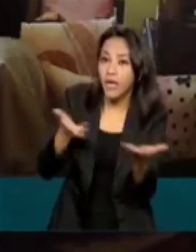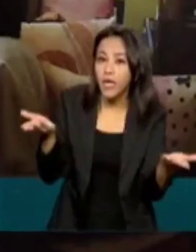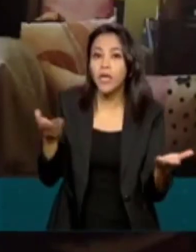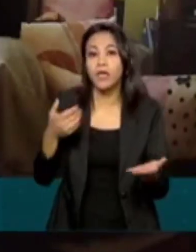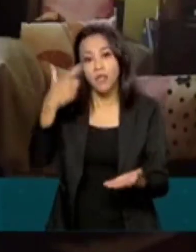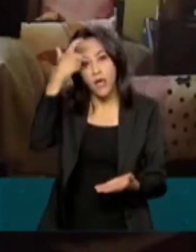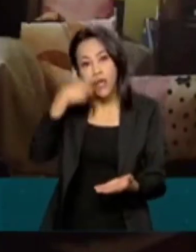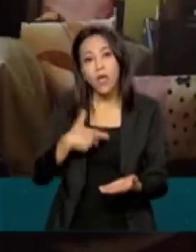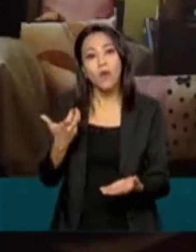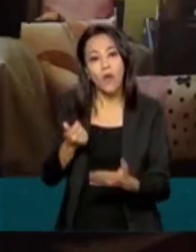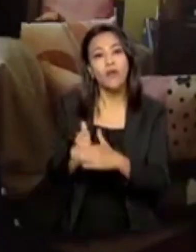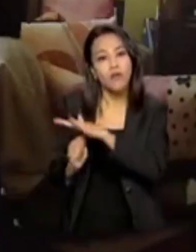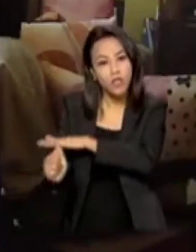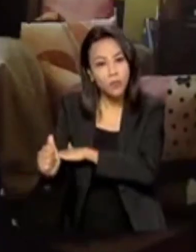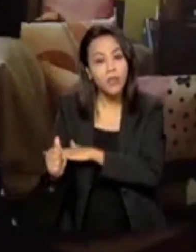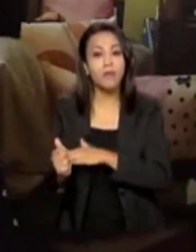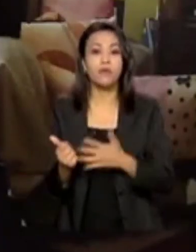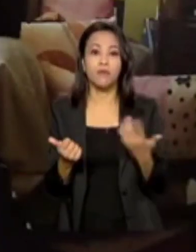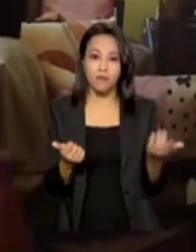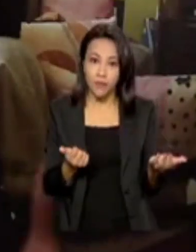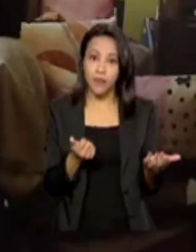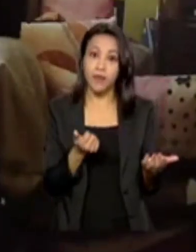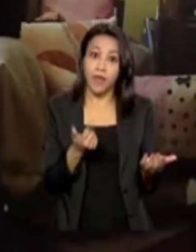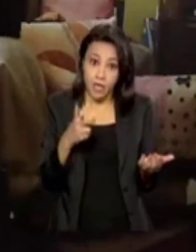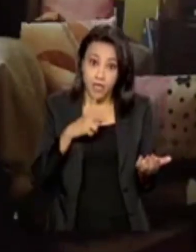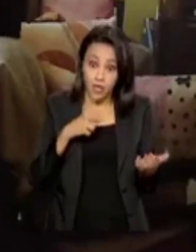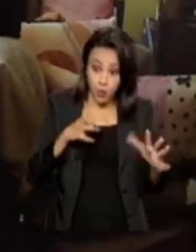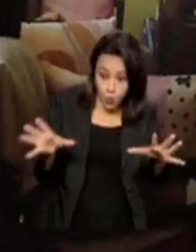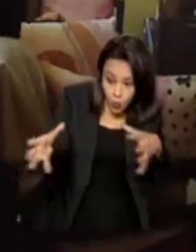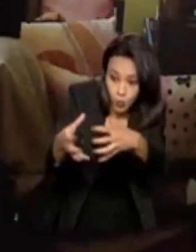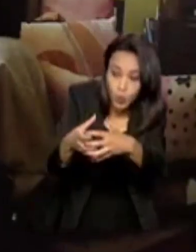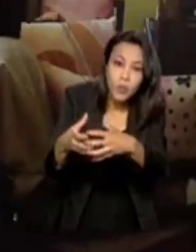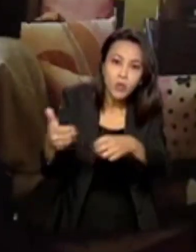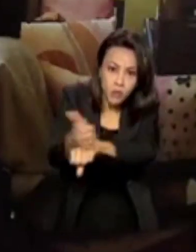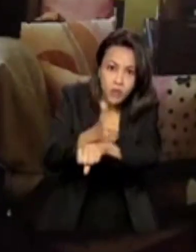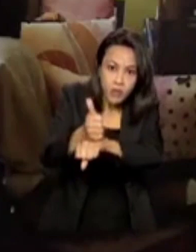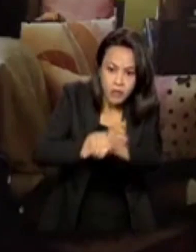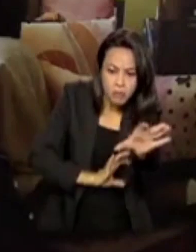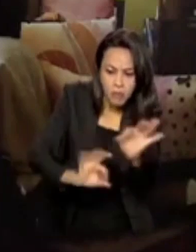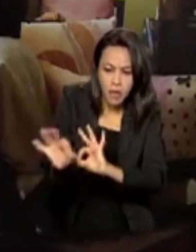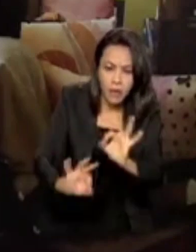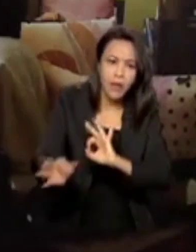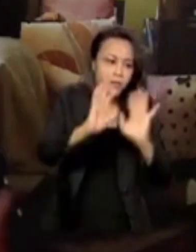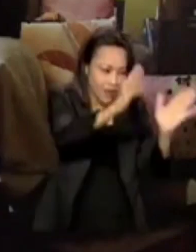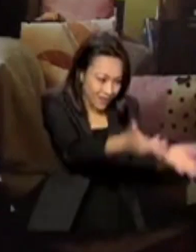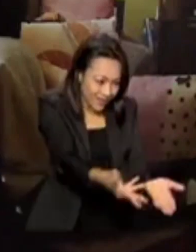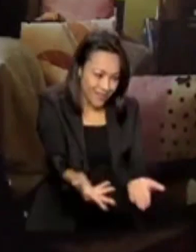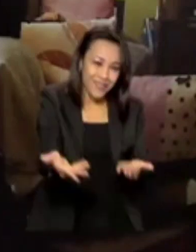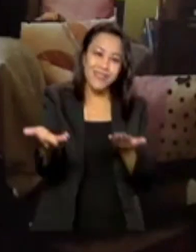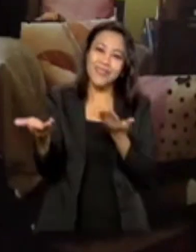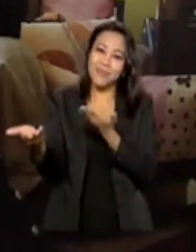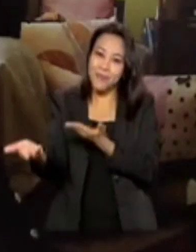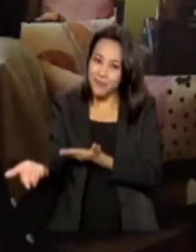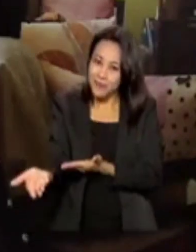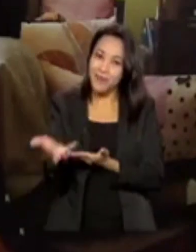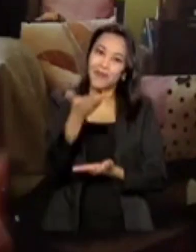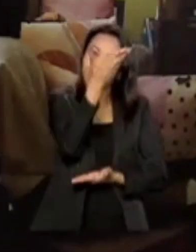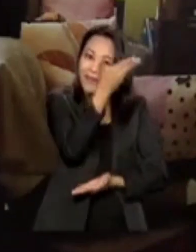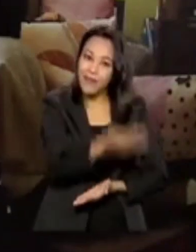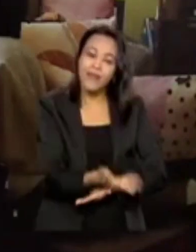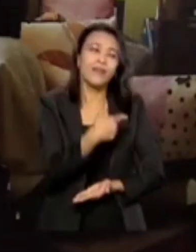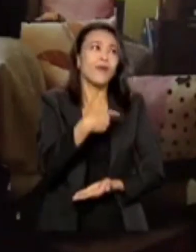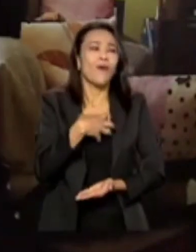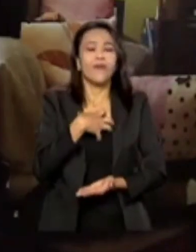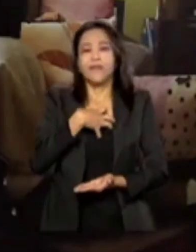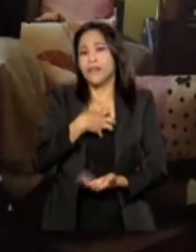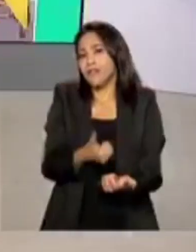um investimento. E quando você tem uma equipe que está preparada para receber, esse atendimento dele vai fluir